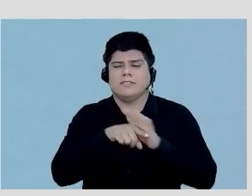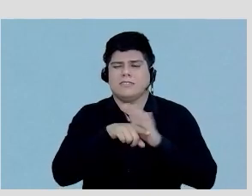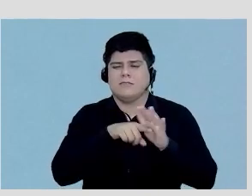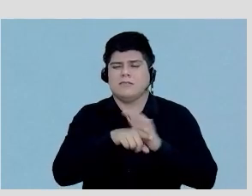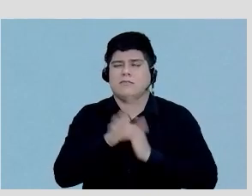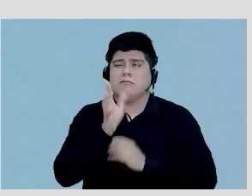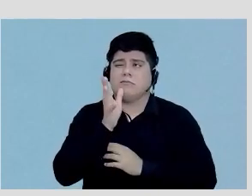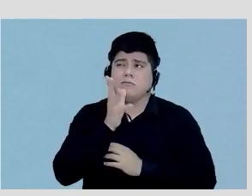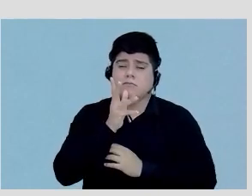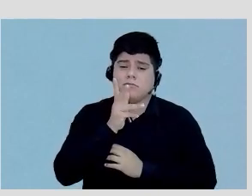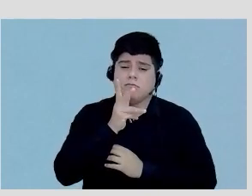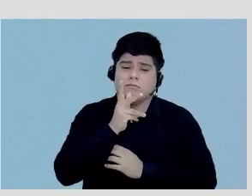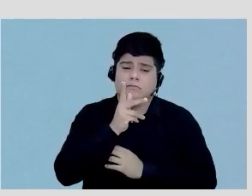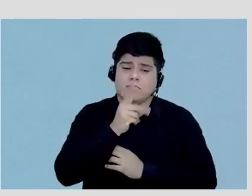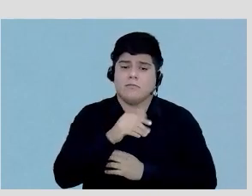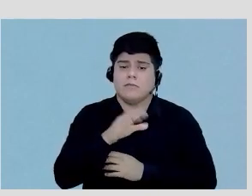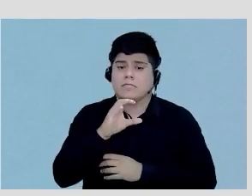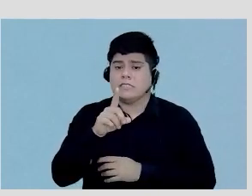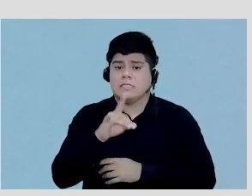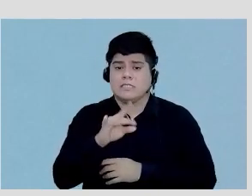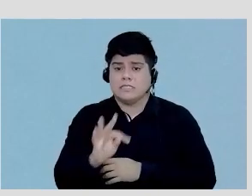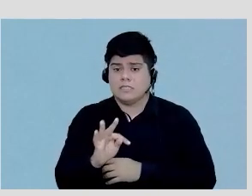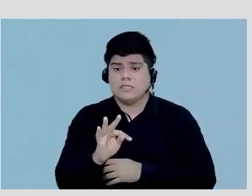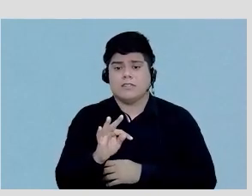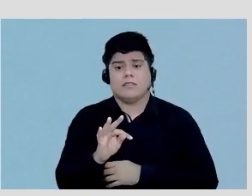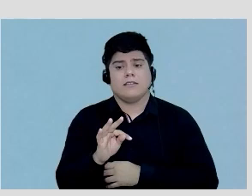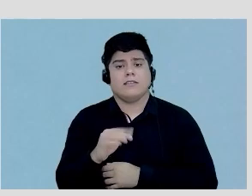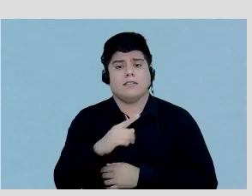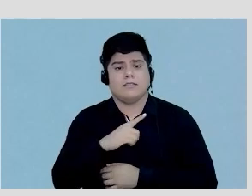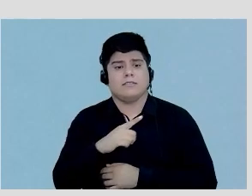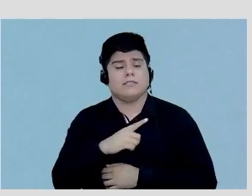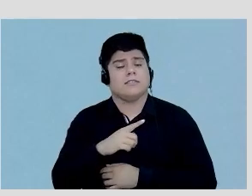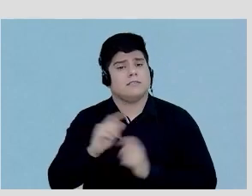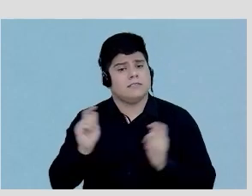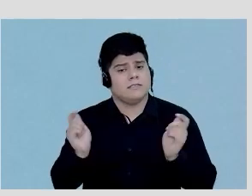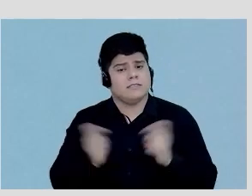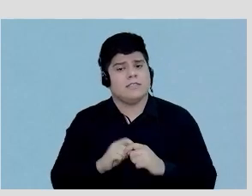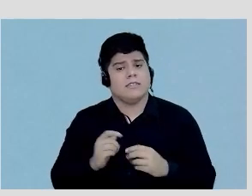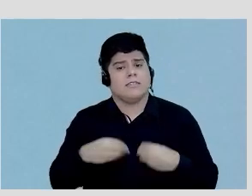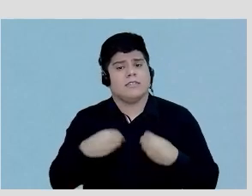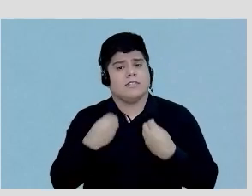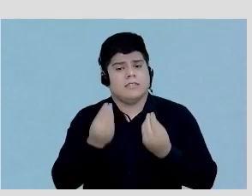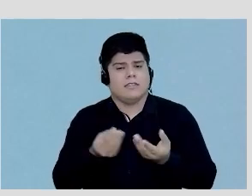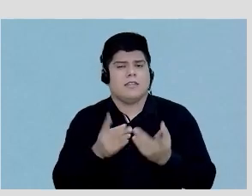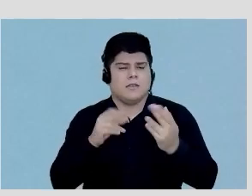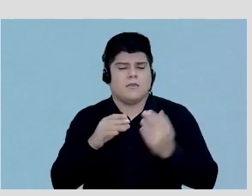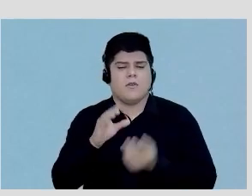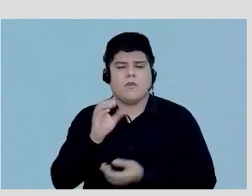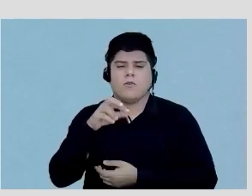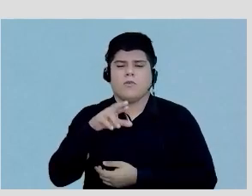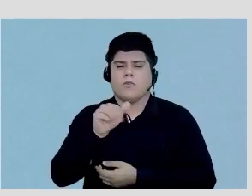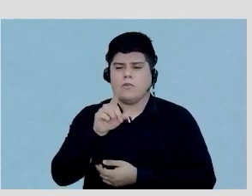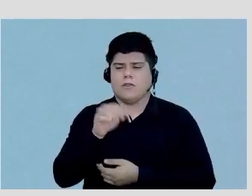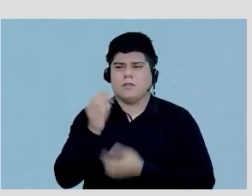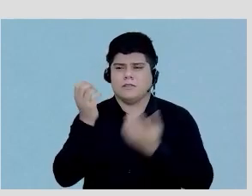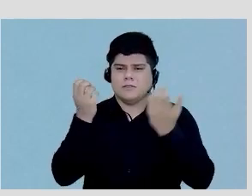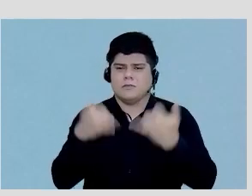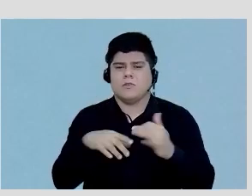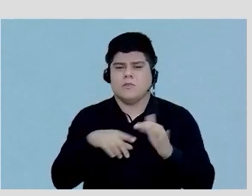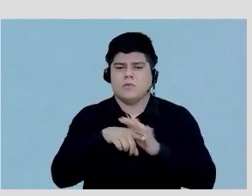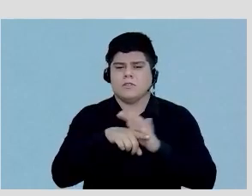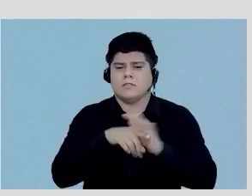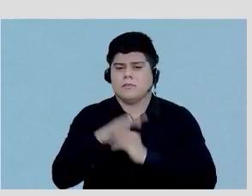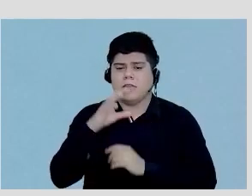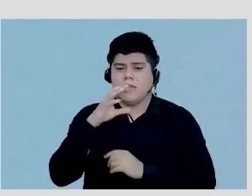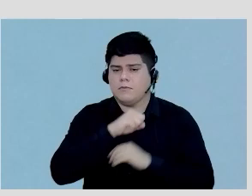prolongados, e com a câmara do CZT tem essa possibilidade de a gente entregar, como o Conrado falou, o doutor Sponowitz, um exame muito